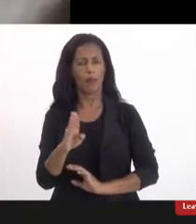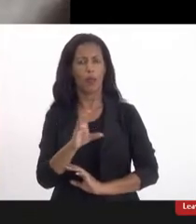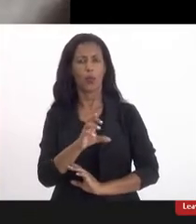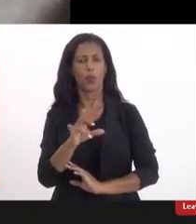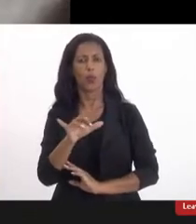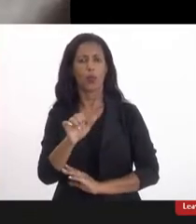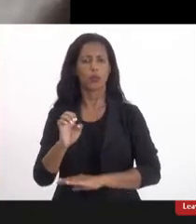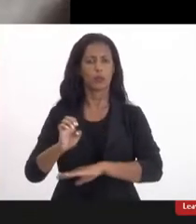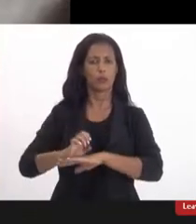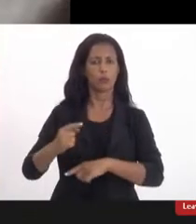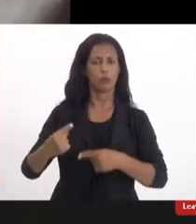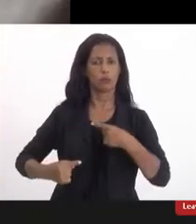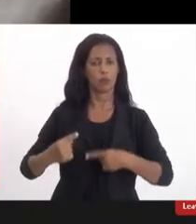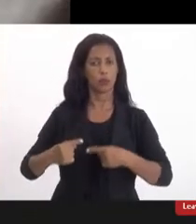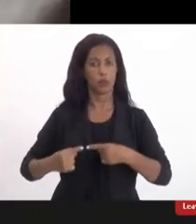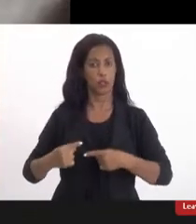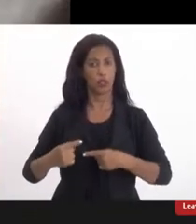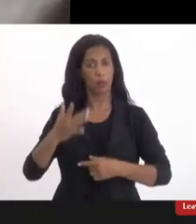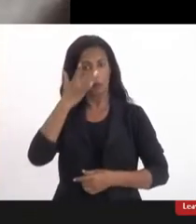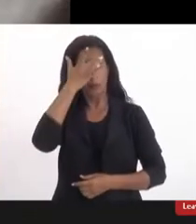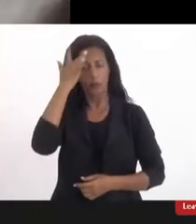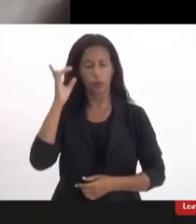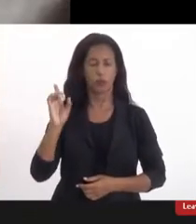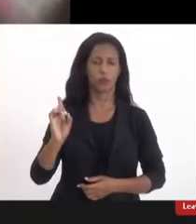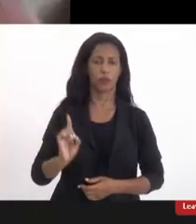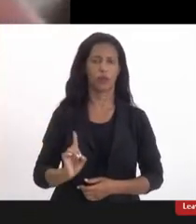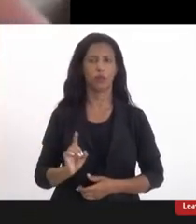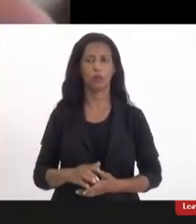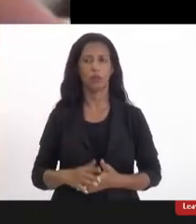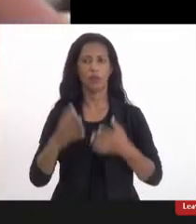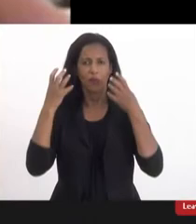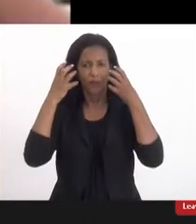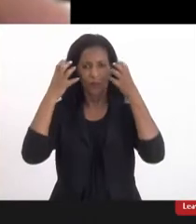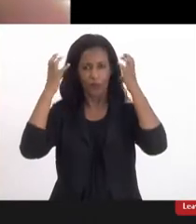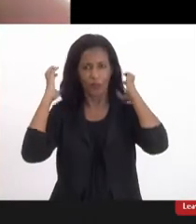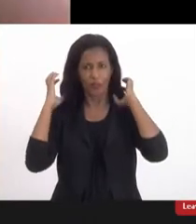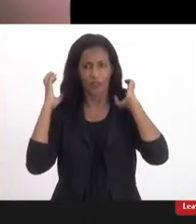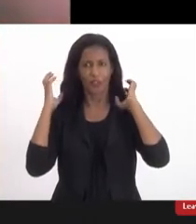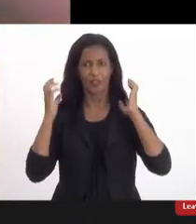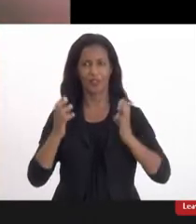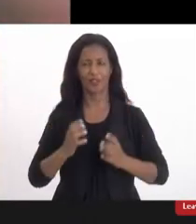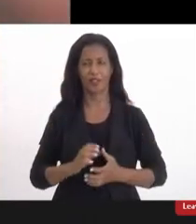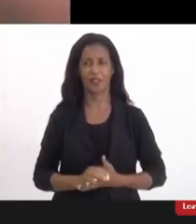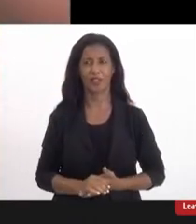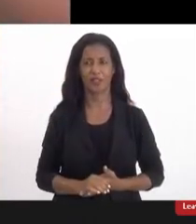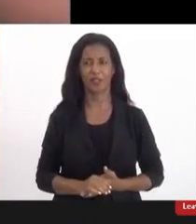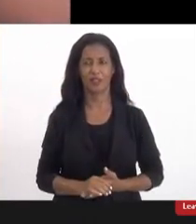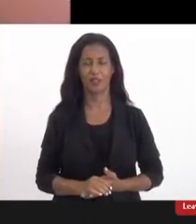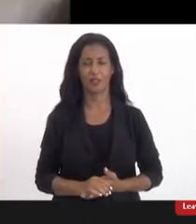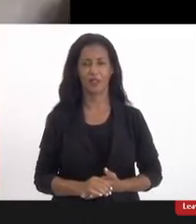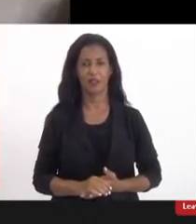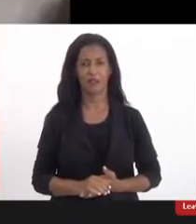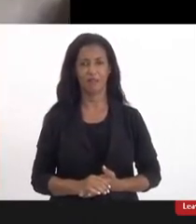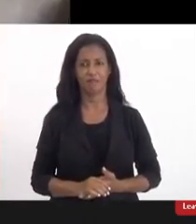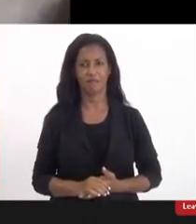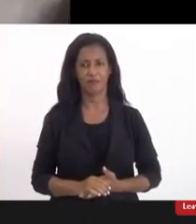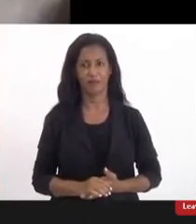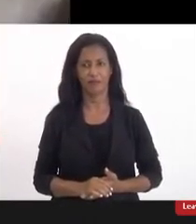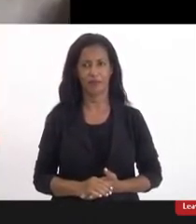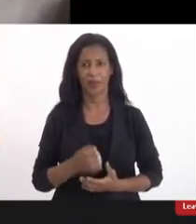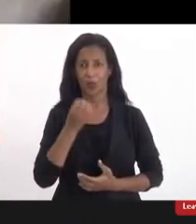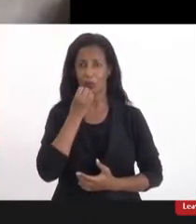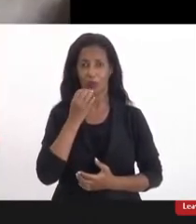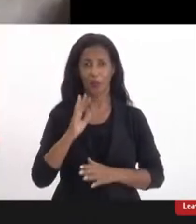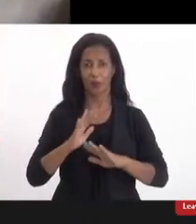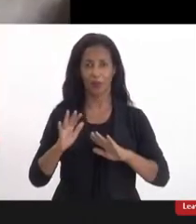Estadual de Políticas para Pessoa com Deficiência Gente, eu vou tirar o fone porque está me dando um retorno aqui meio esquisito eu não estou me